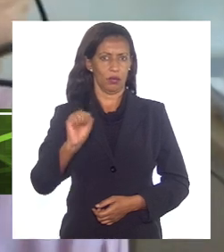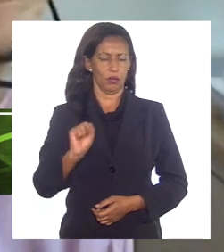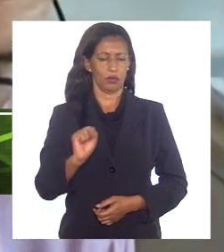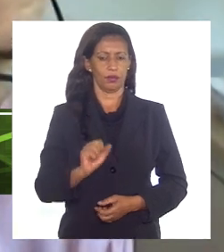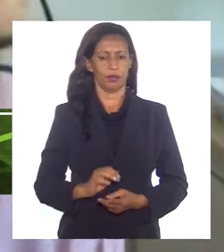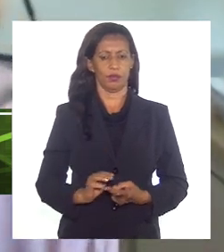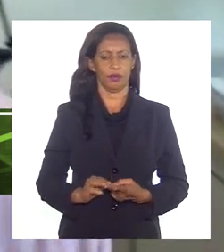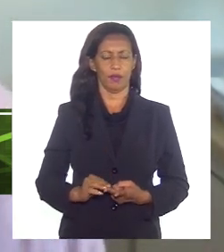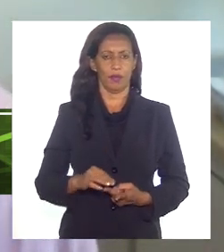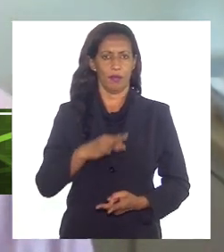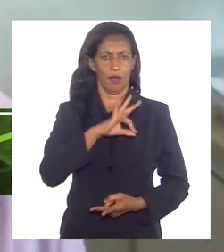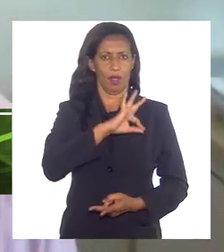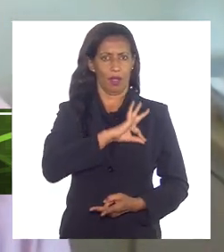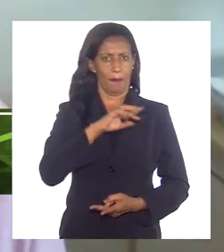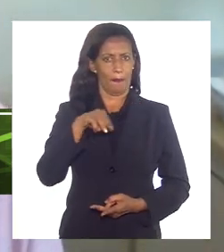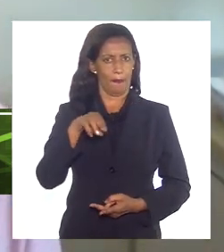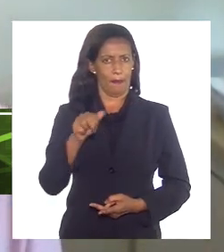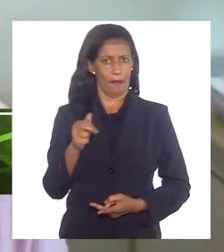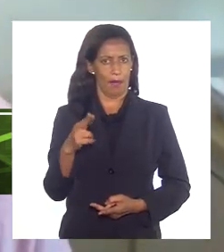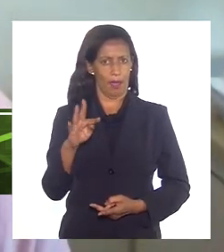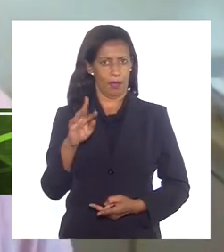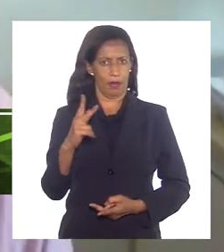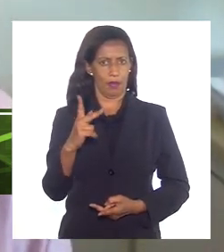Marta Rocha,